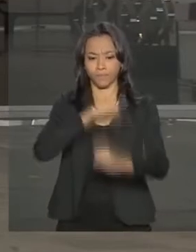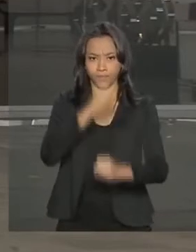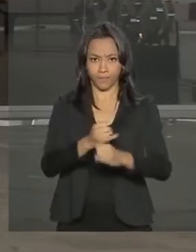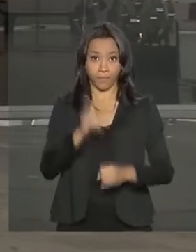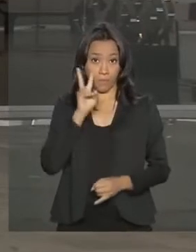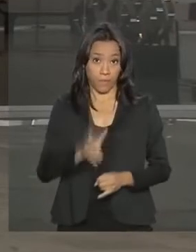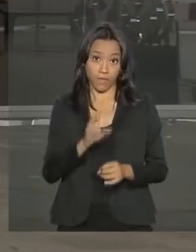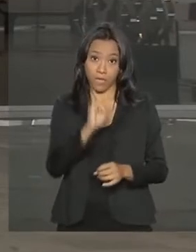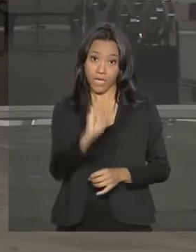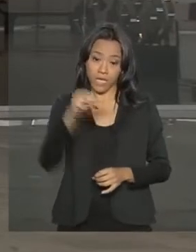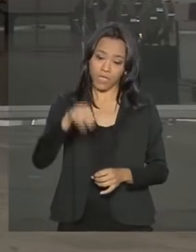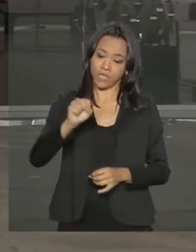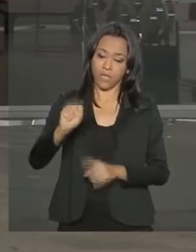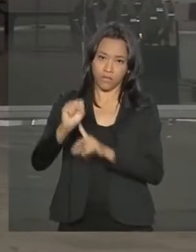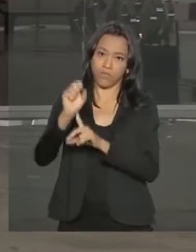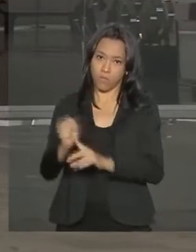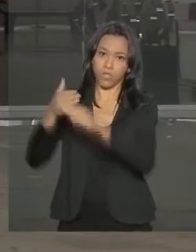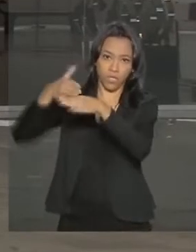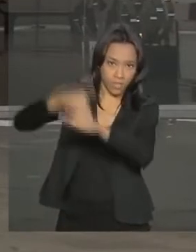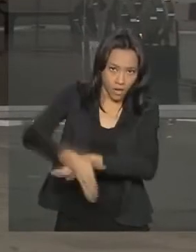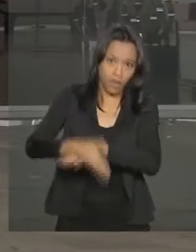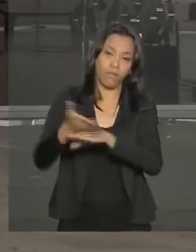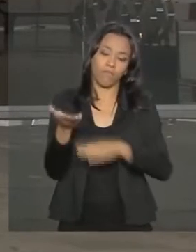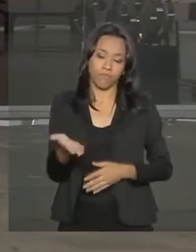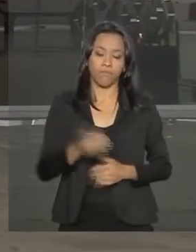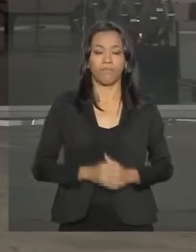.inss.gov.br. aí E aí